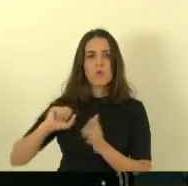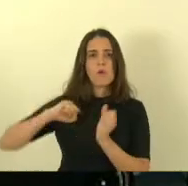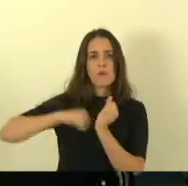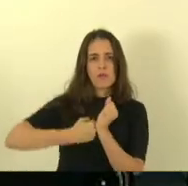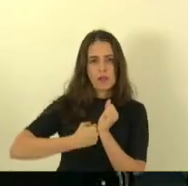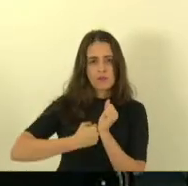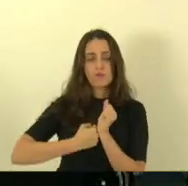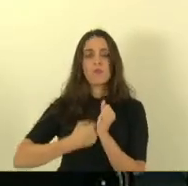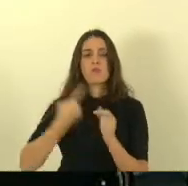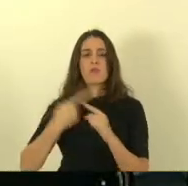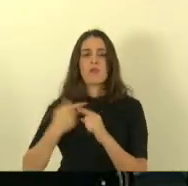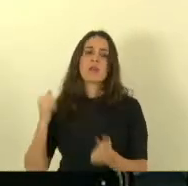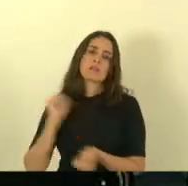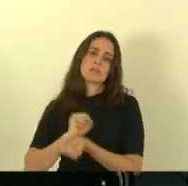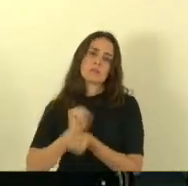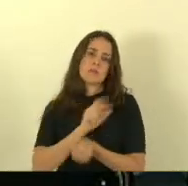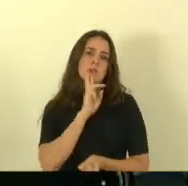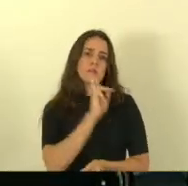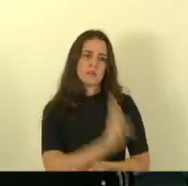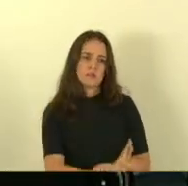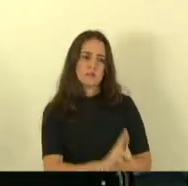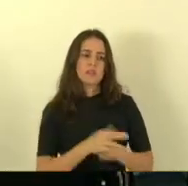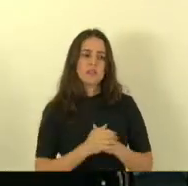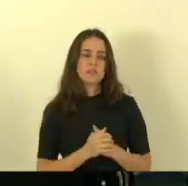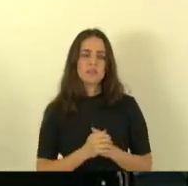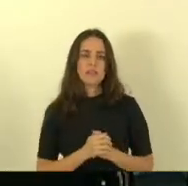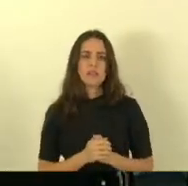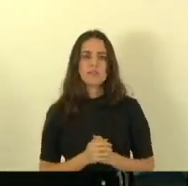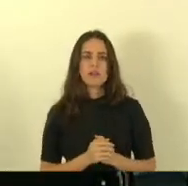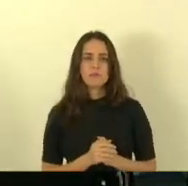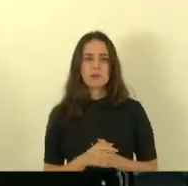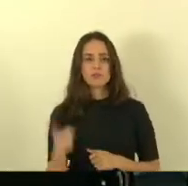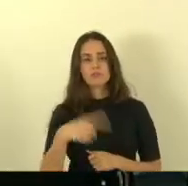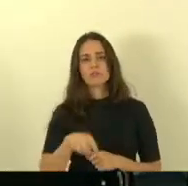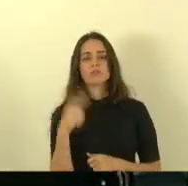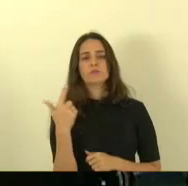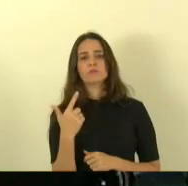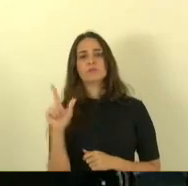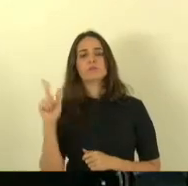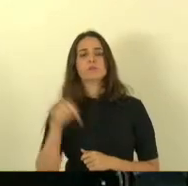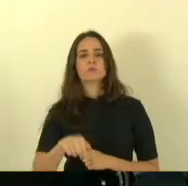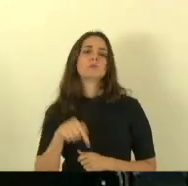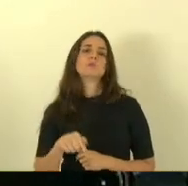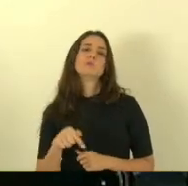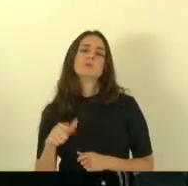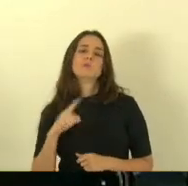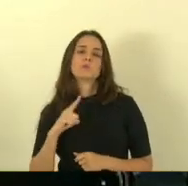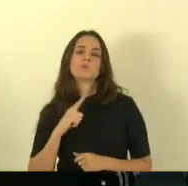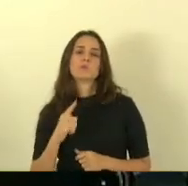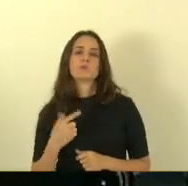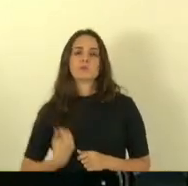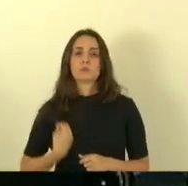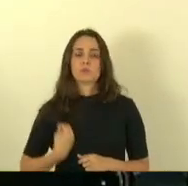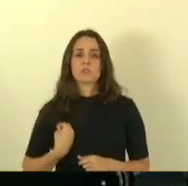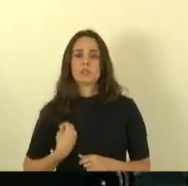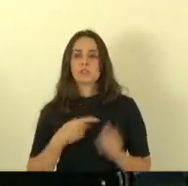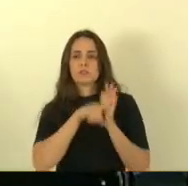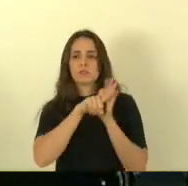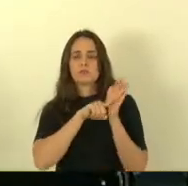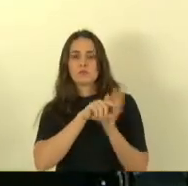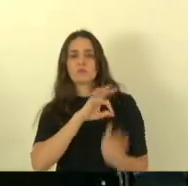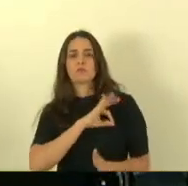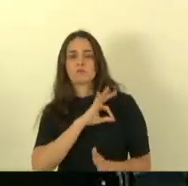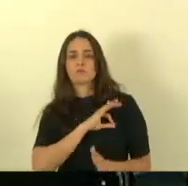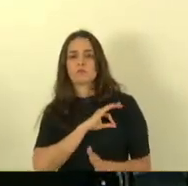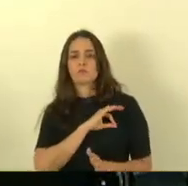suspensa até a análise das rejeições outra coisa que chamou a atenção aqui no plenário hoje também foi a presença dos peritos criminais e